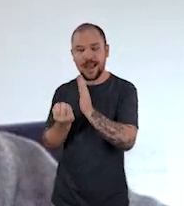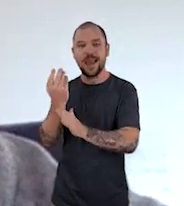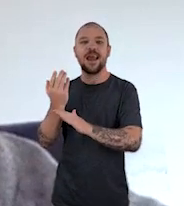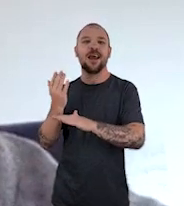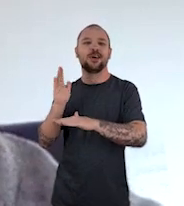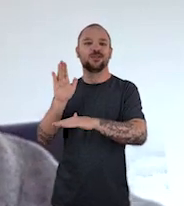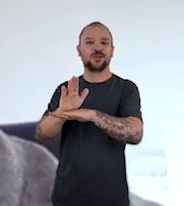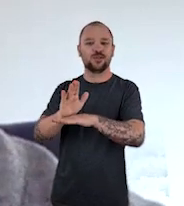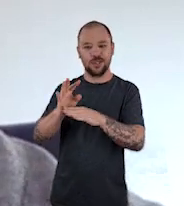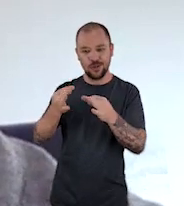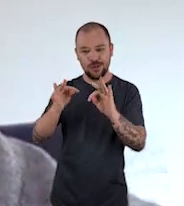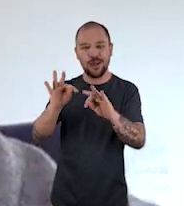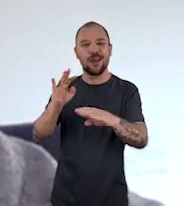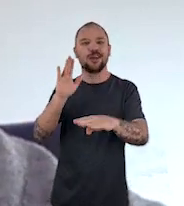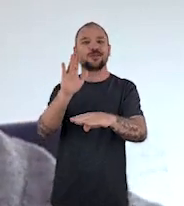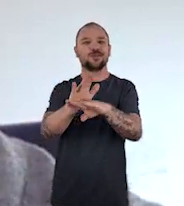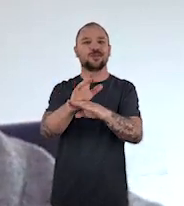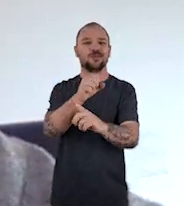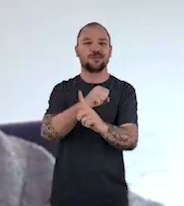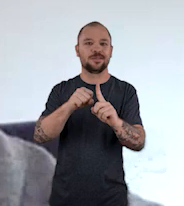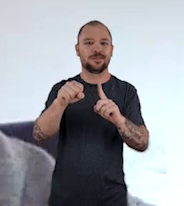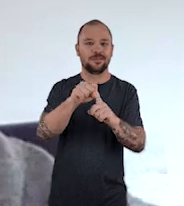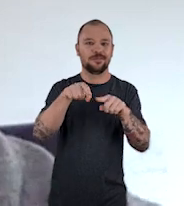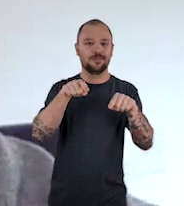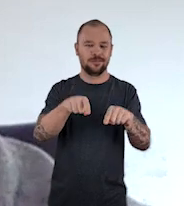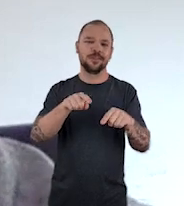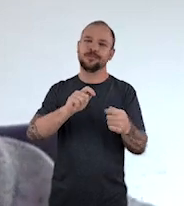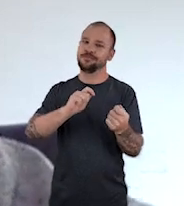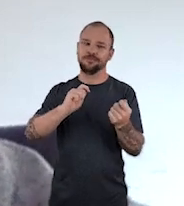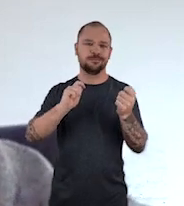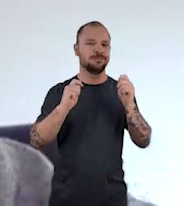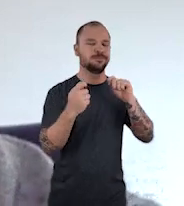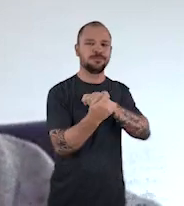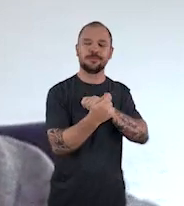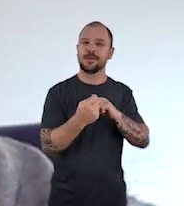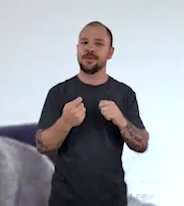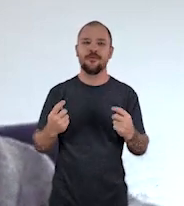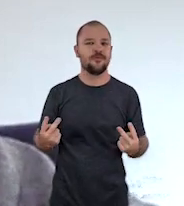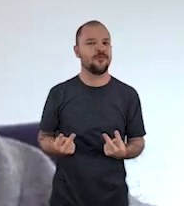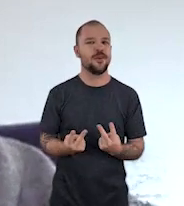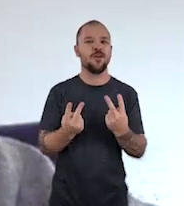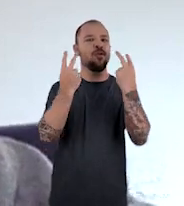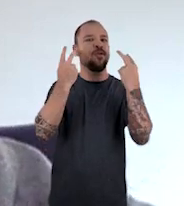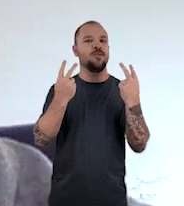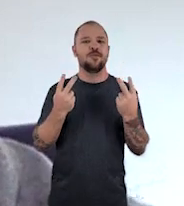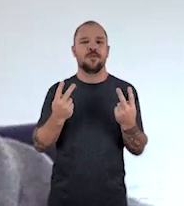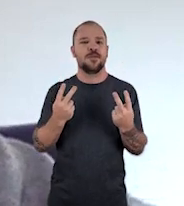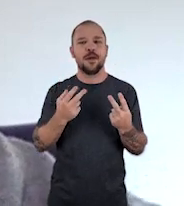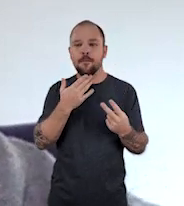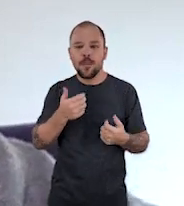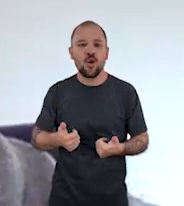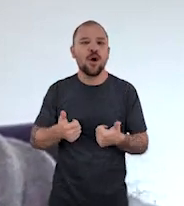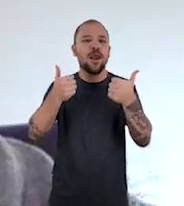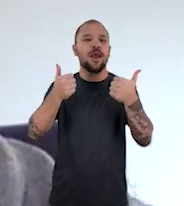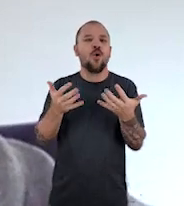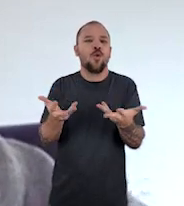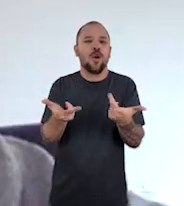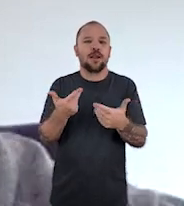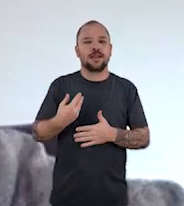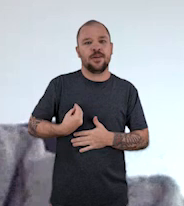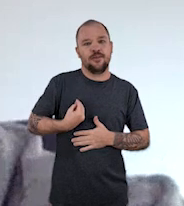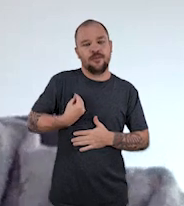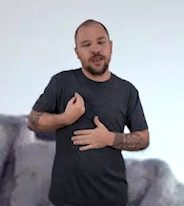área científica, né? Se transformar esse conhecimento em riqueza, em valores, em